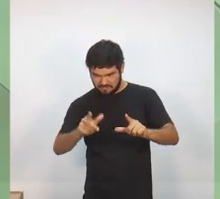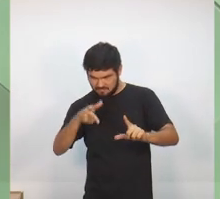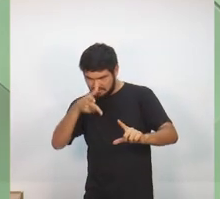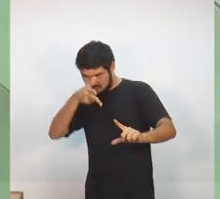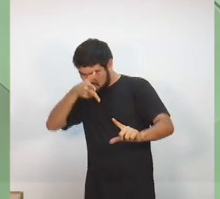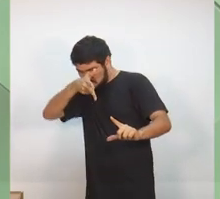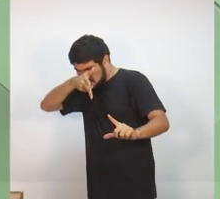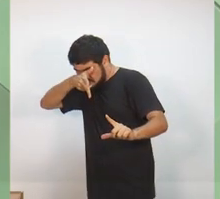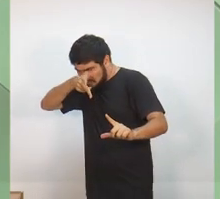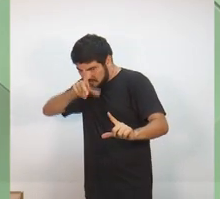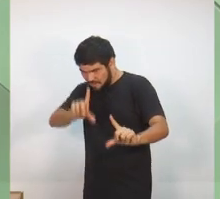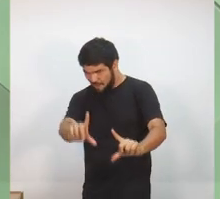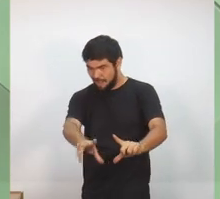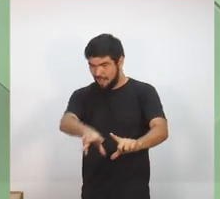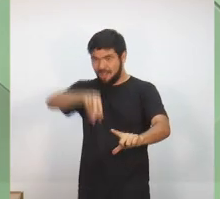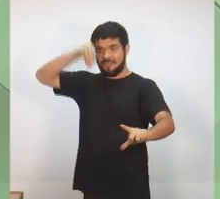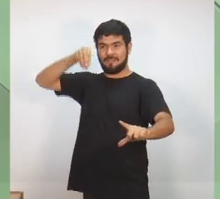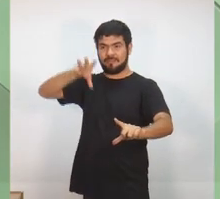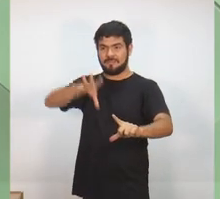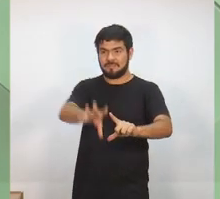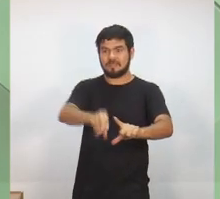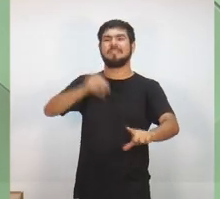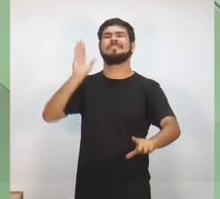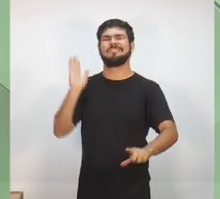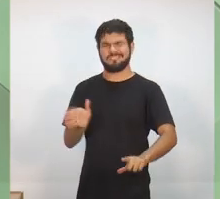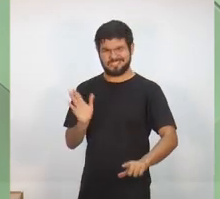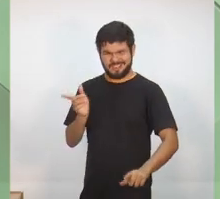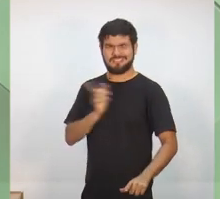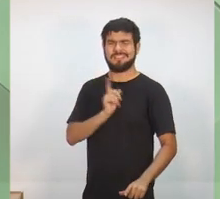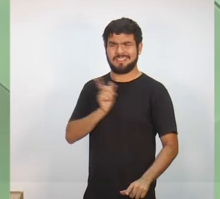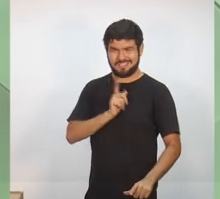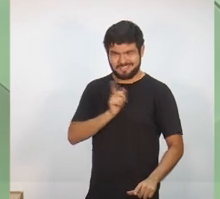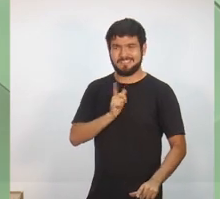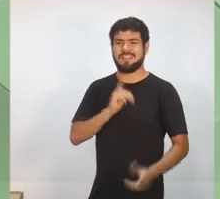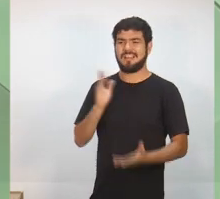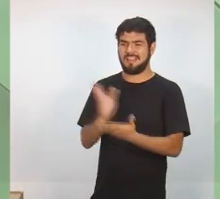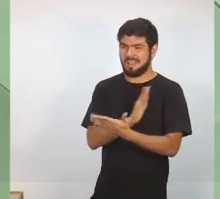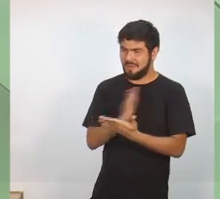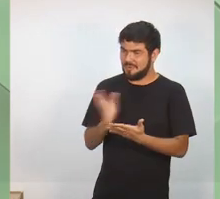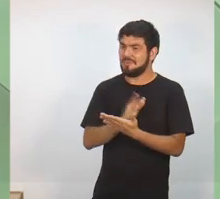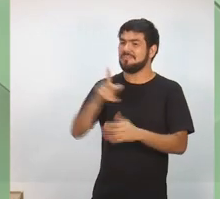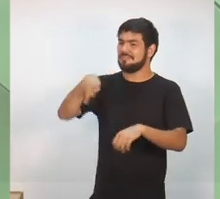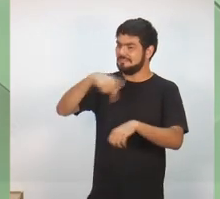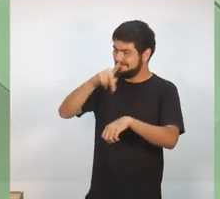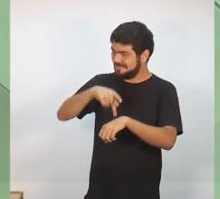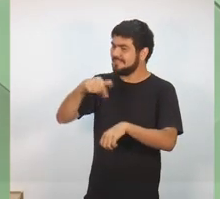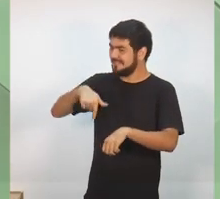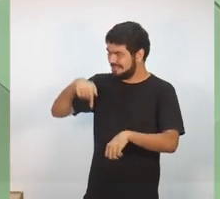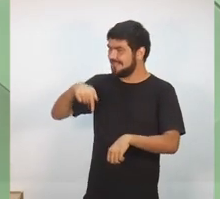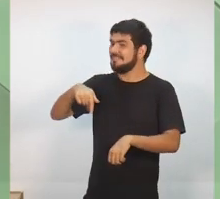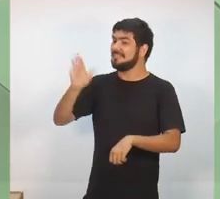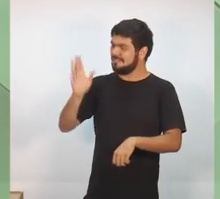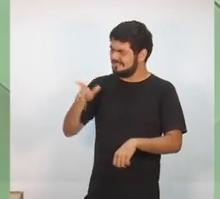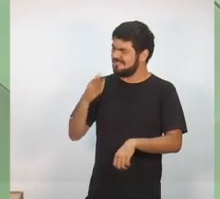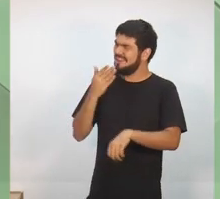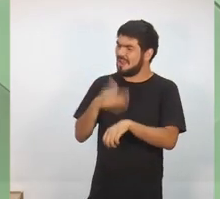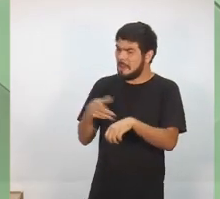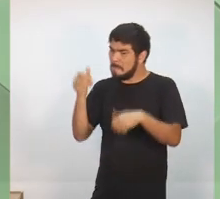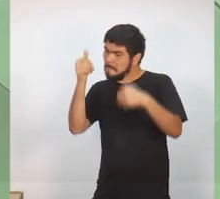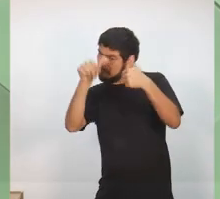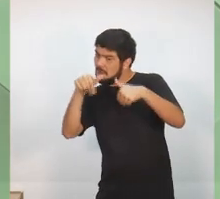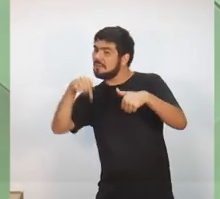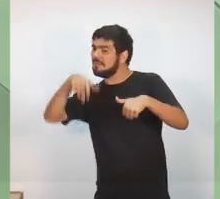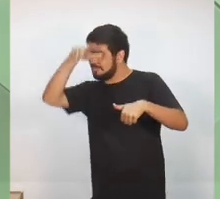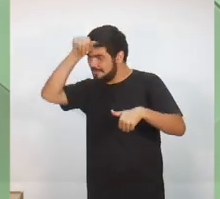É um programa que já existe em muitos municípios do país, inclusive já foi testado aqui no